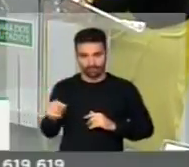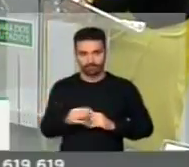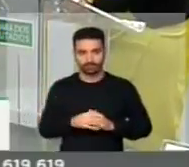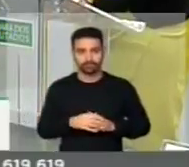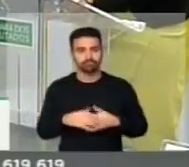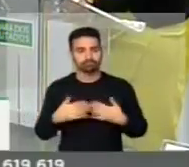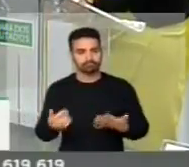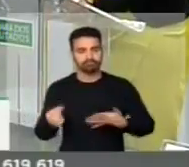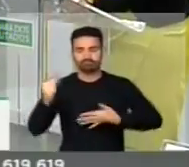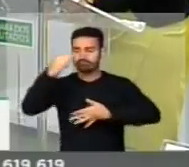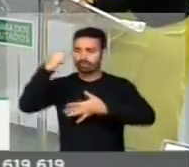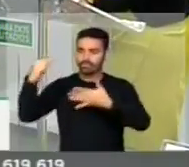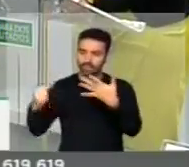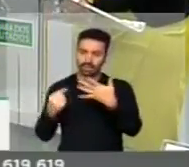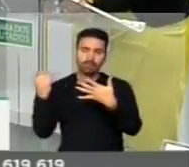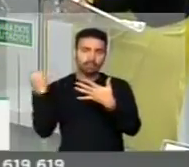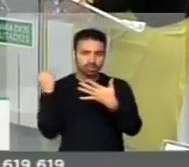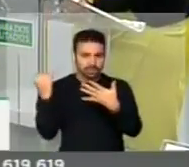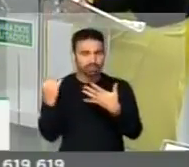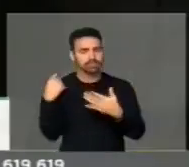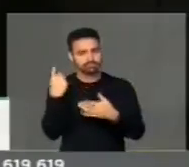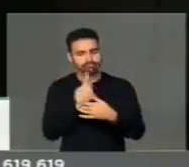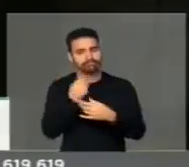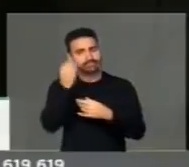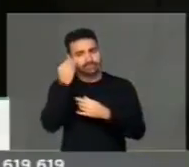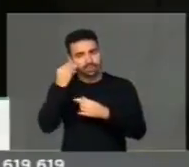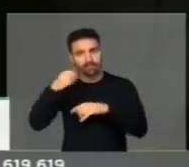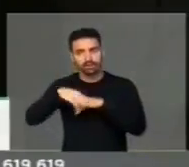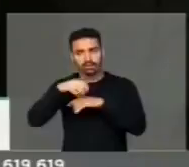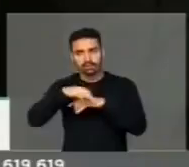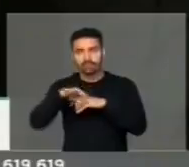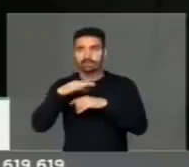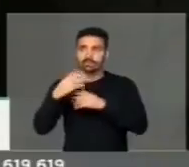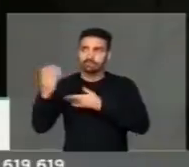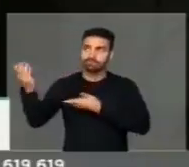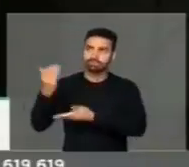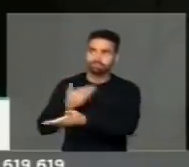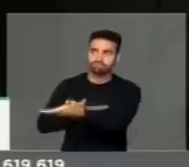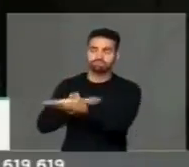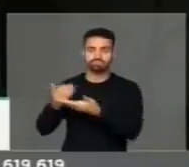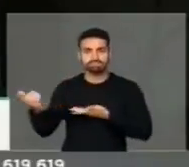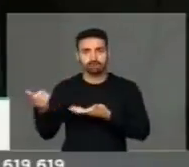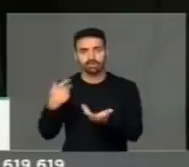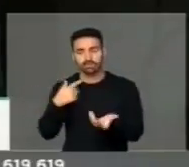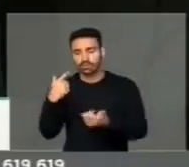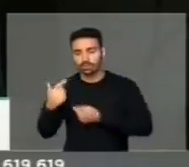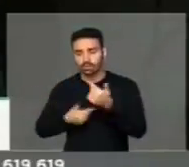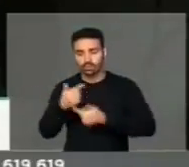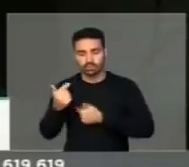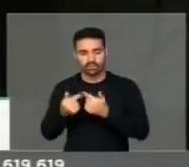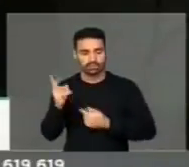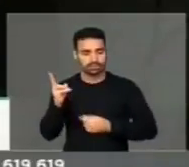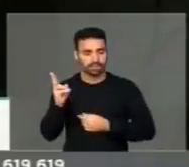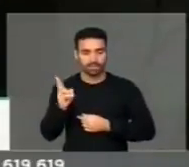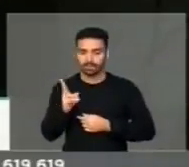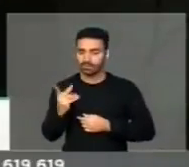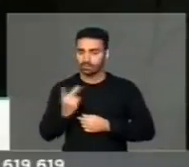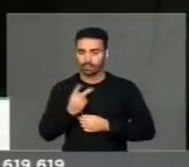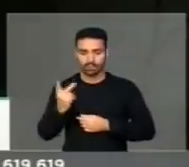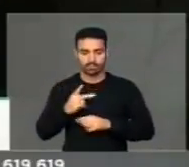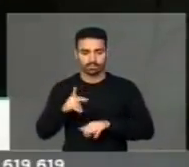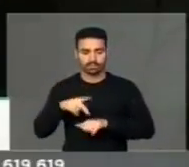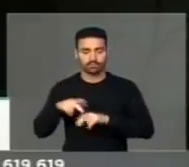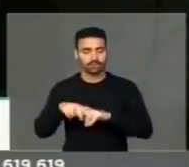pontos importantes que a gente tem tentado trazer e levar, sempre uma via de mão dupla, mas